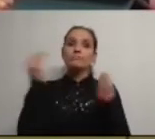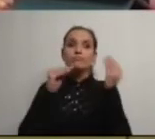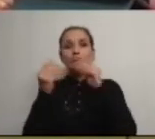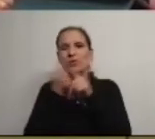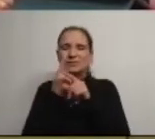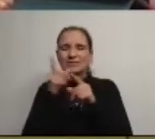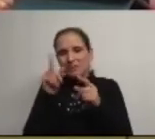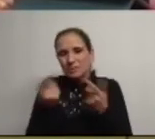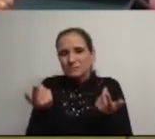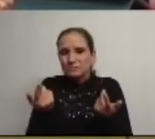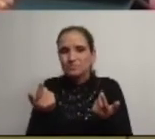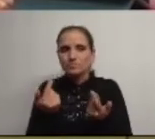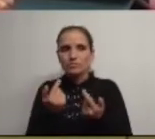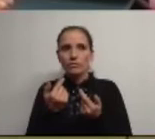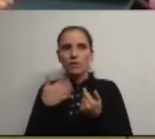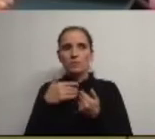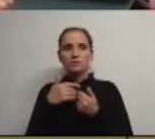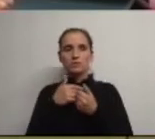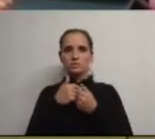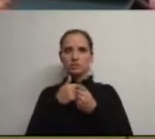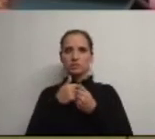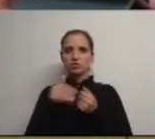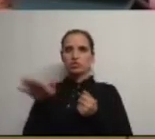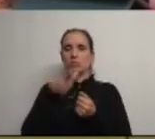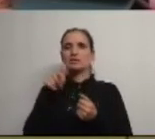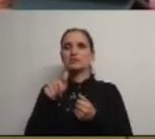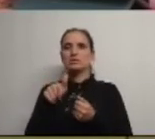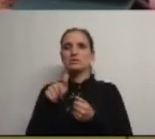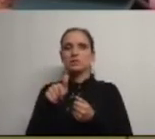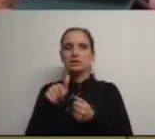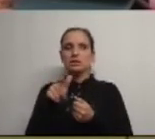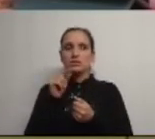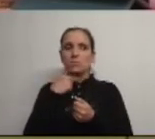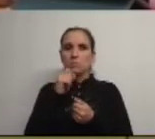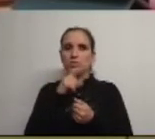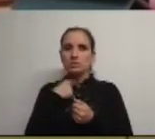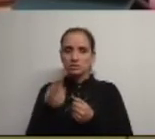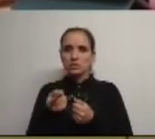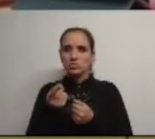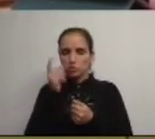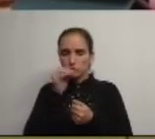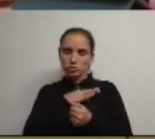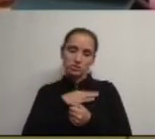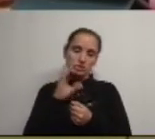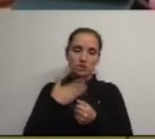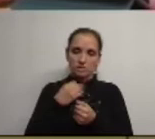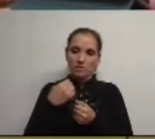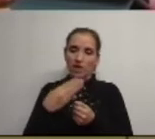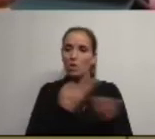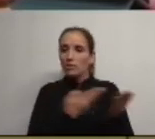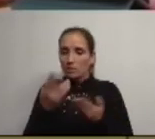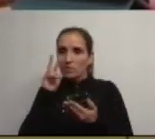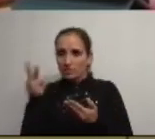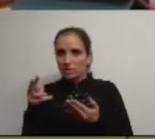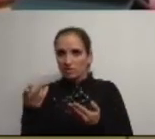e imprevistos também agora num espaço como aquele agora também lhe posso dizer os senhores do CDS irão ser convidados para ir ver e